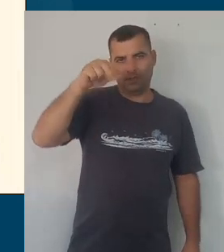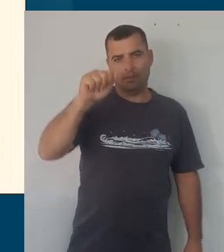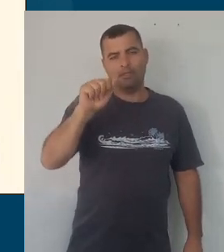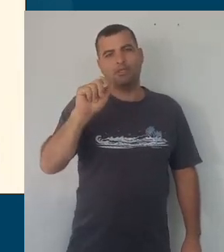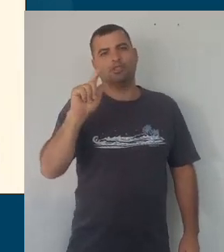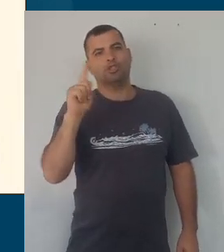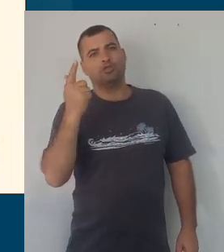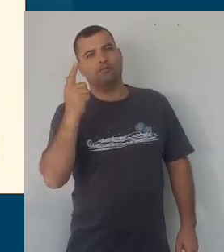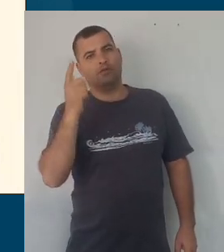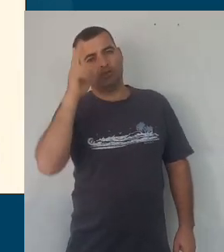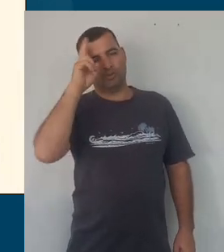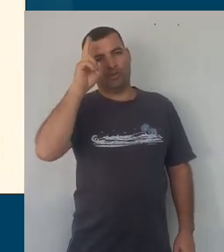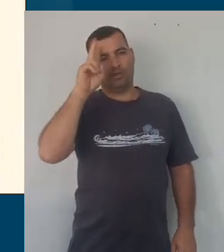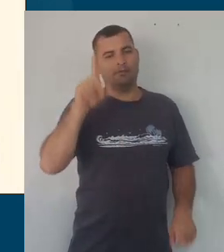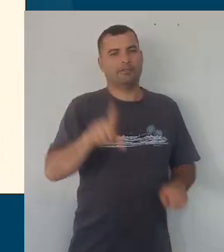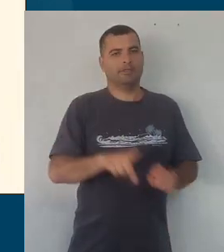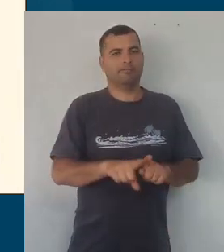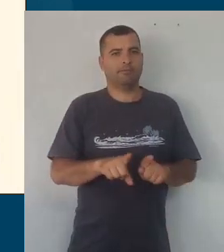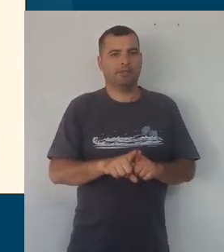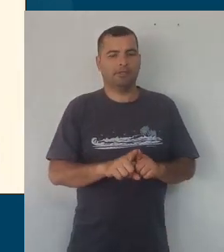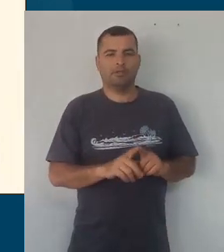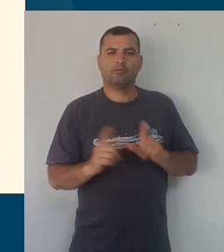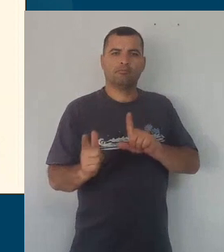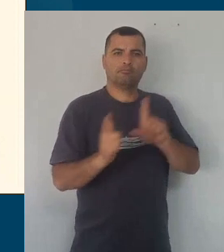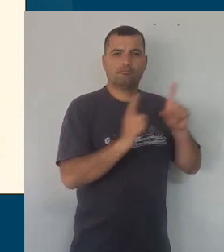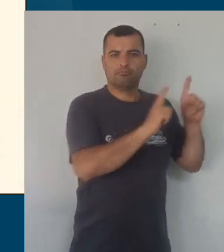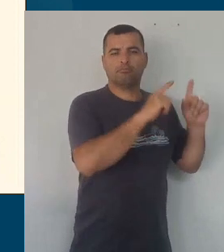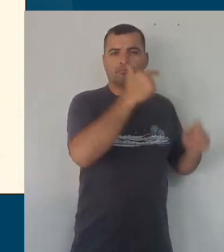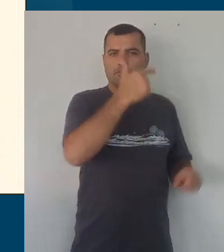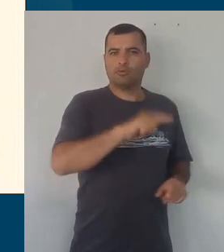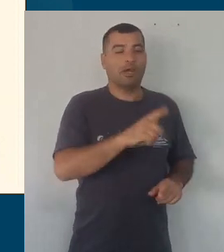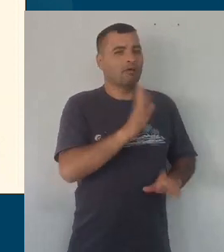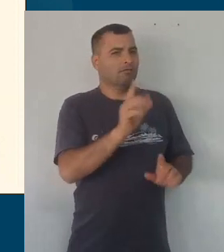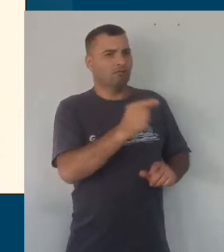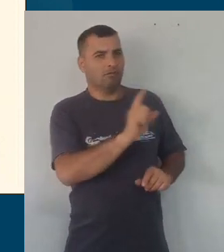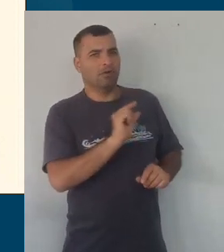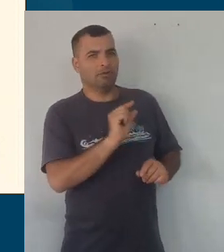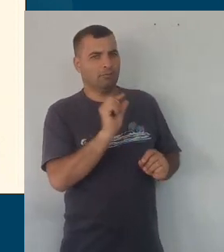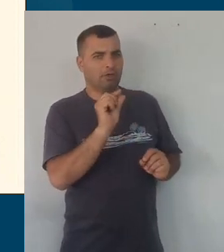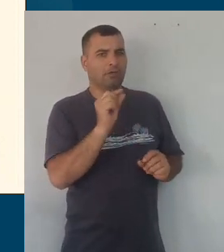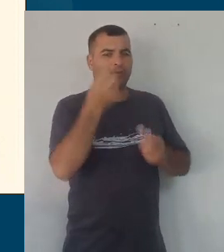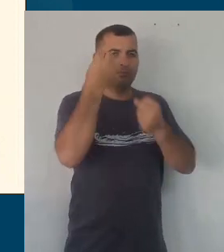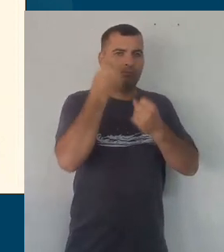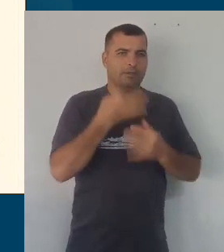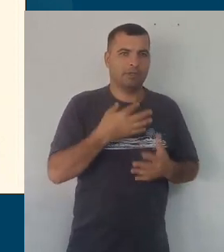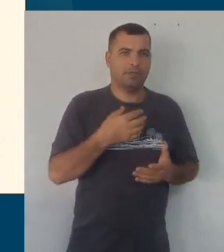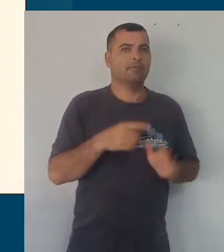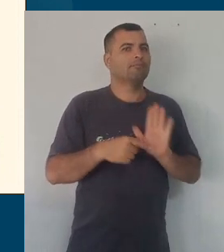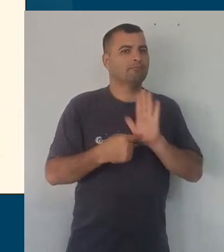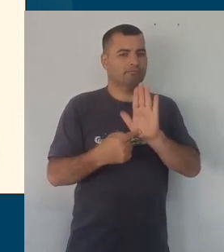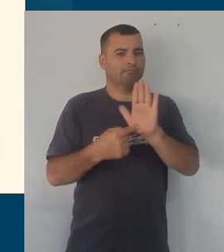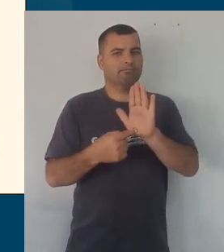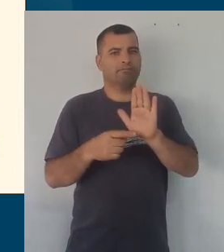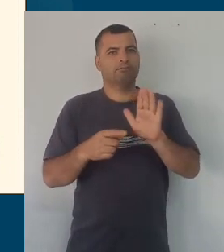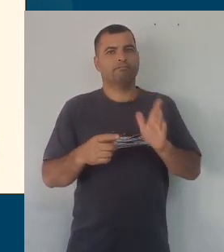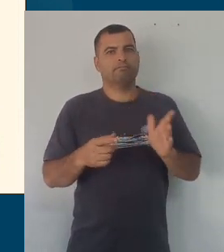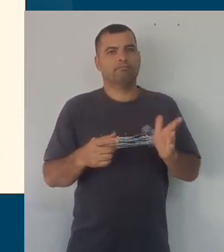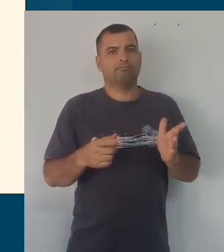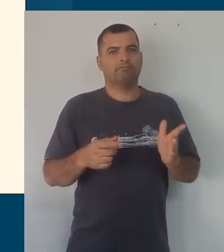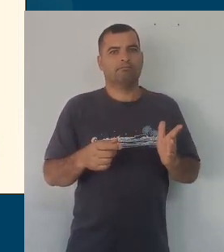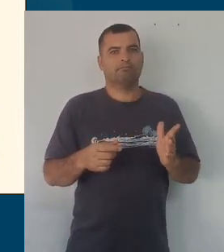Pode passar o próximo, Alan? Bom, antes de passar o próximo volta, eu queria só fazer uma referência, porque